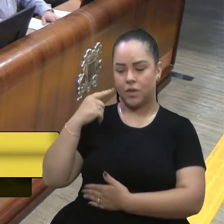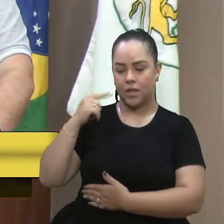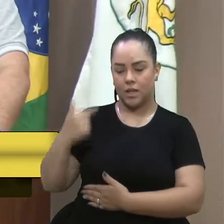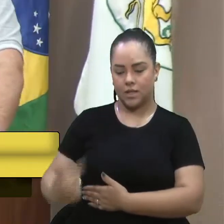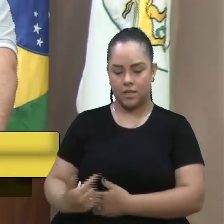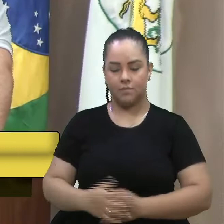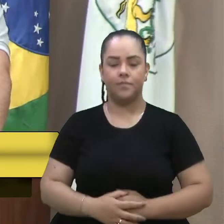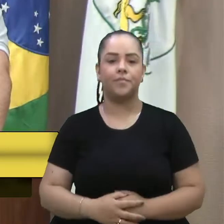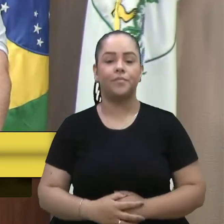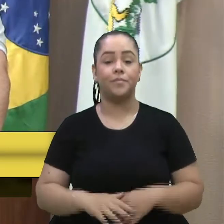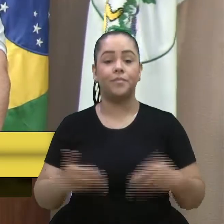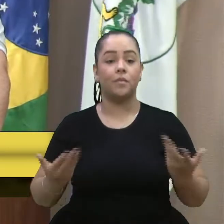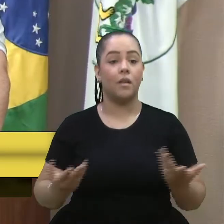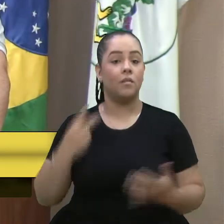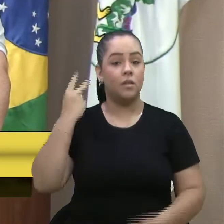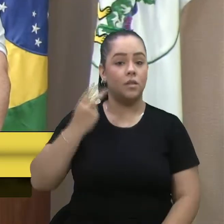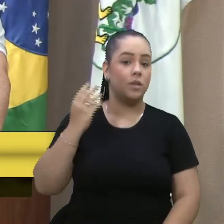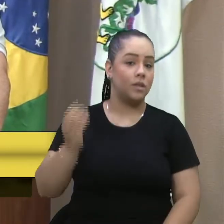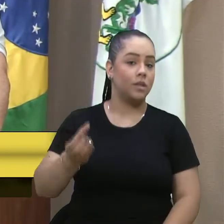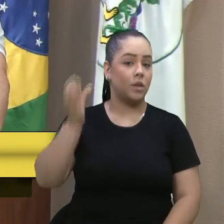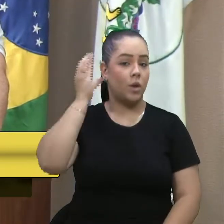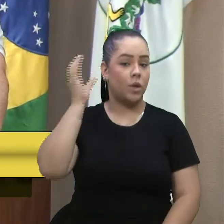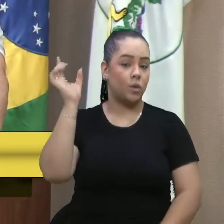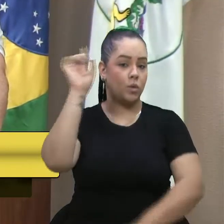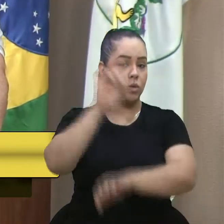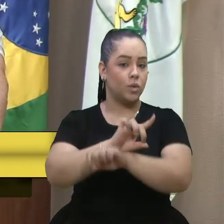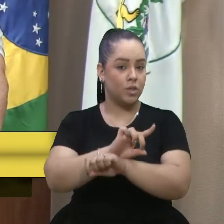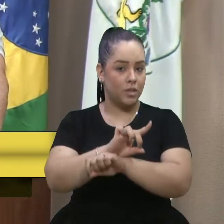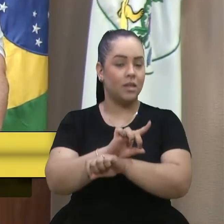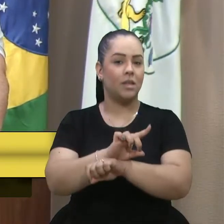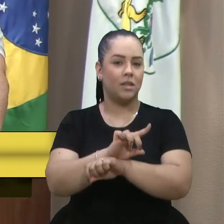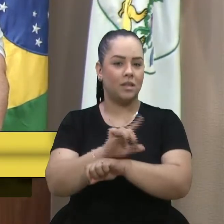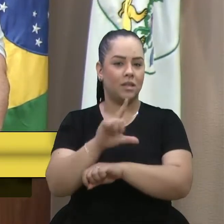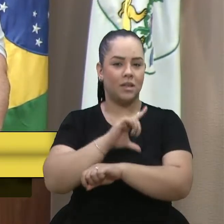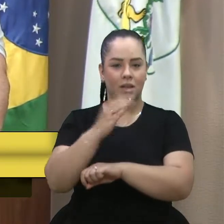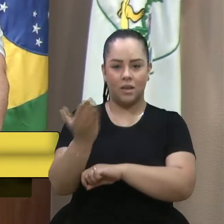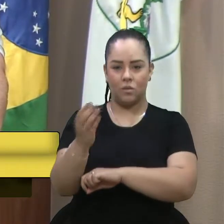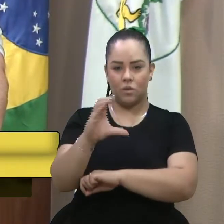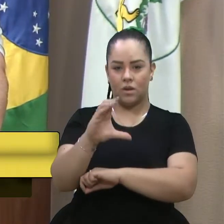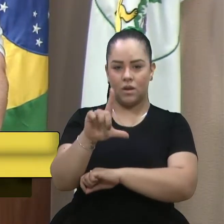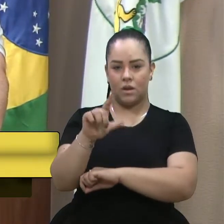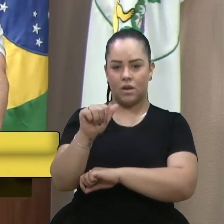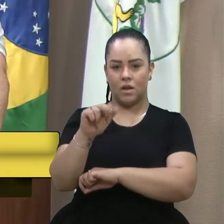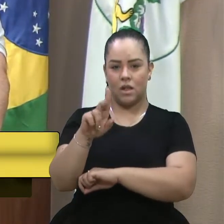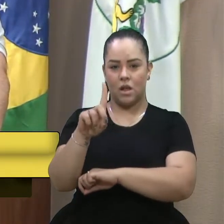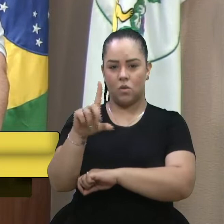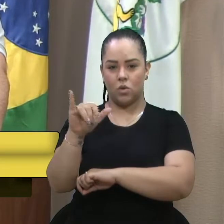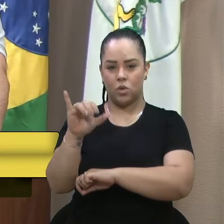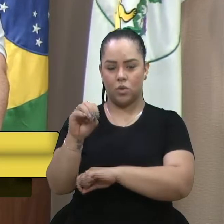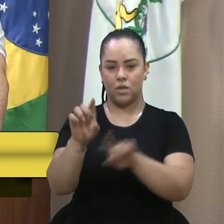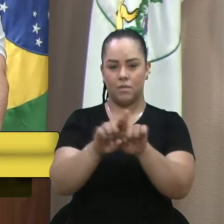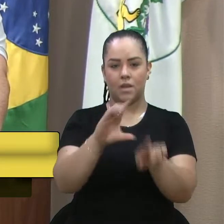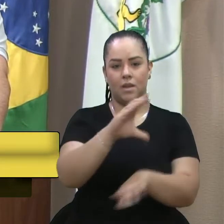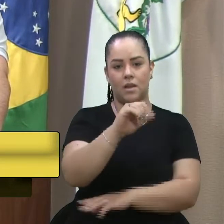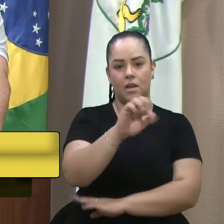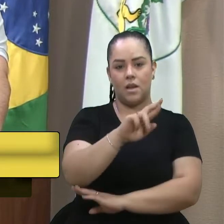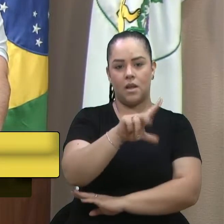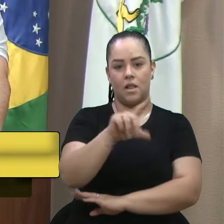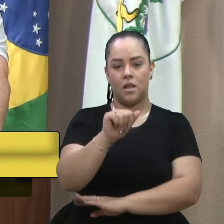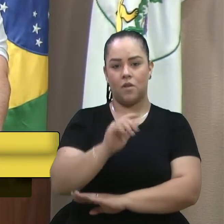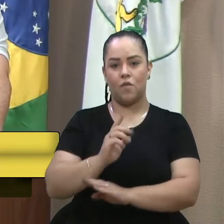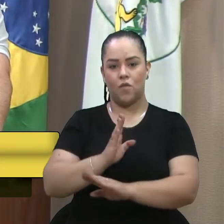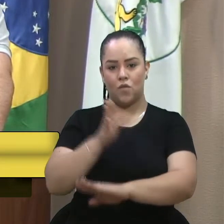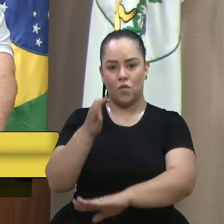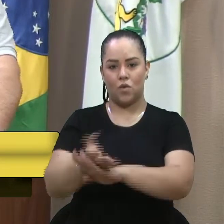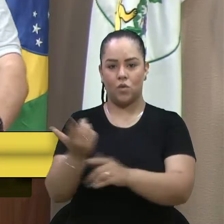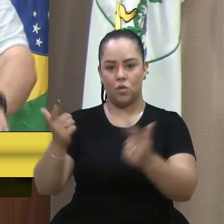vereador Cador, inclusive no dia que o Cláudio e a Carla vieram do Rio de Janeiro e estiveram no estádio do Centenário, o senhor